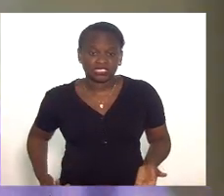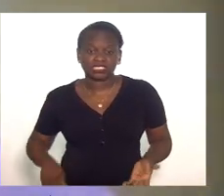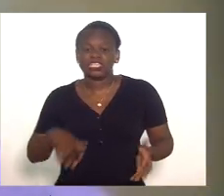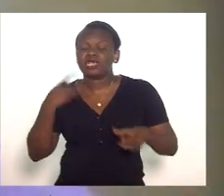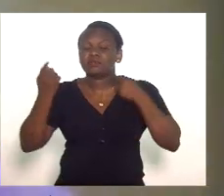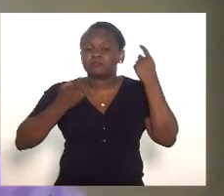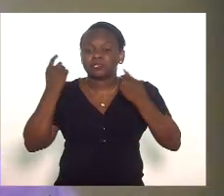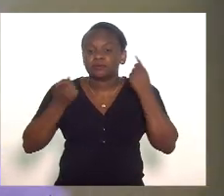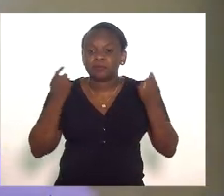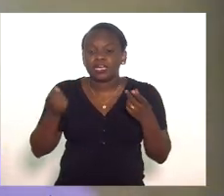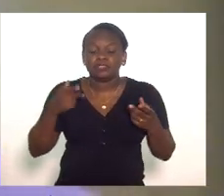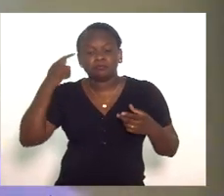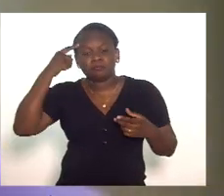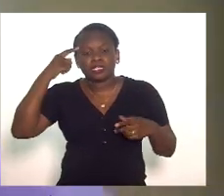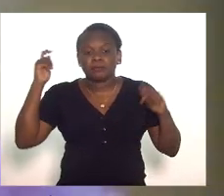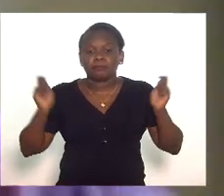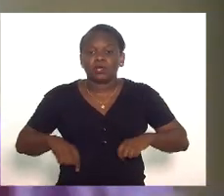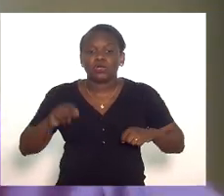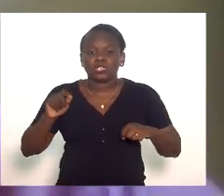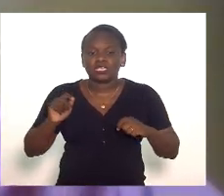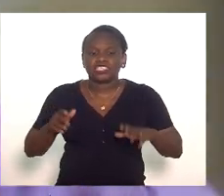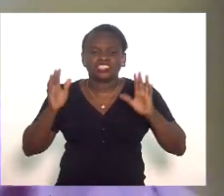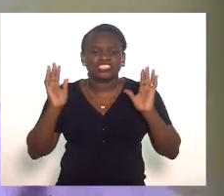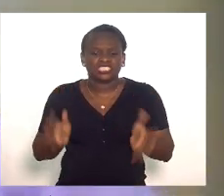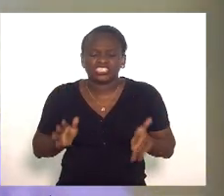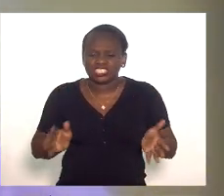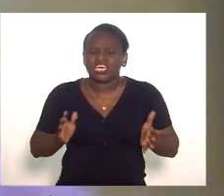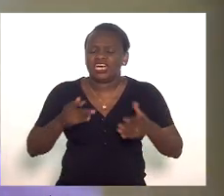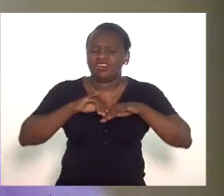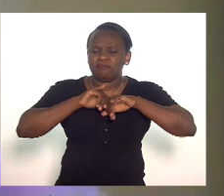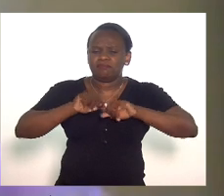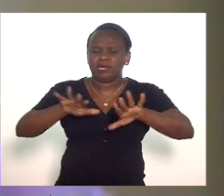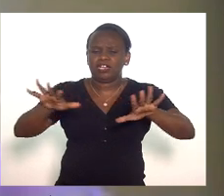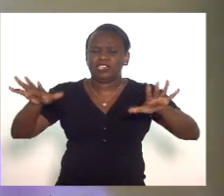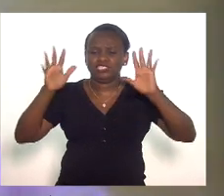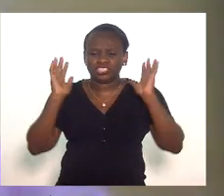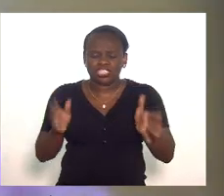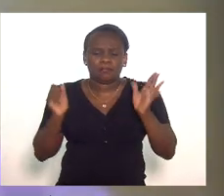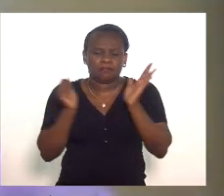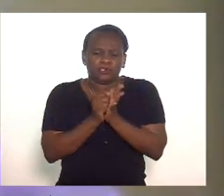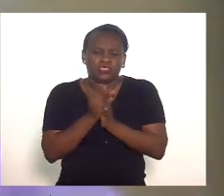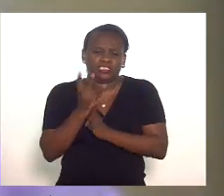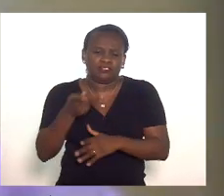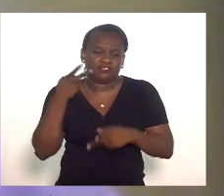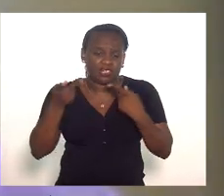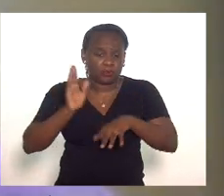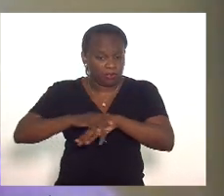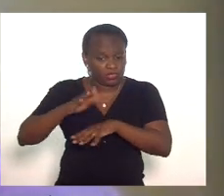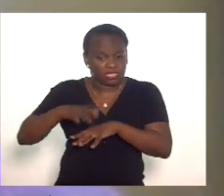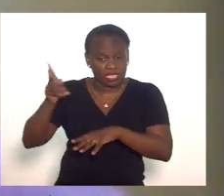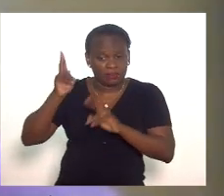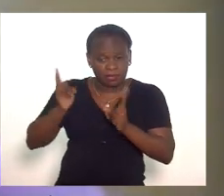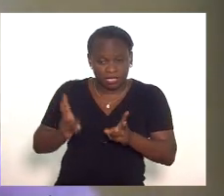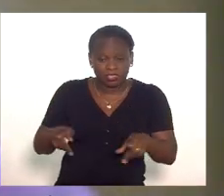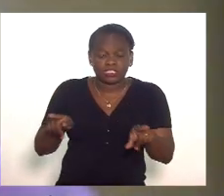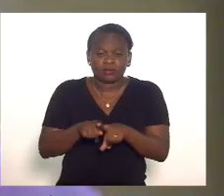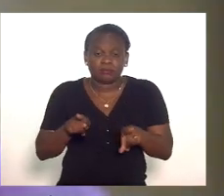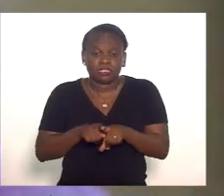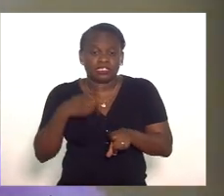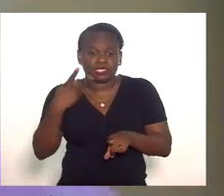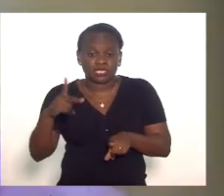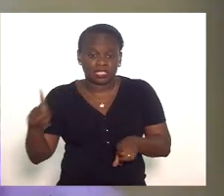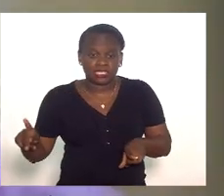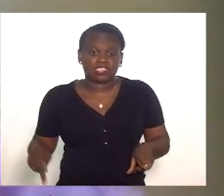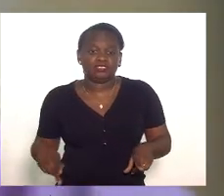preocupado na possibilidade já cantada em pros e verso mais de uma vez por ele e por seus